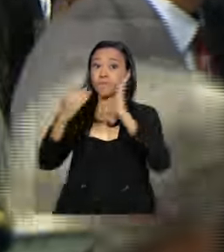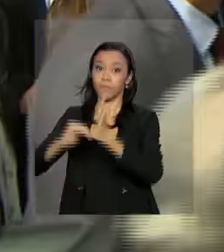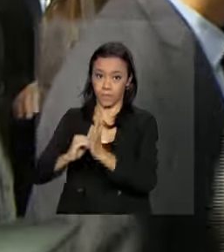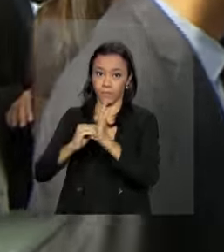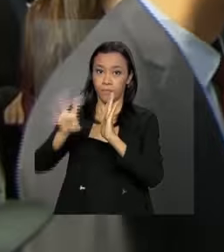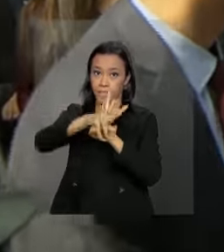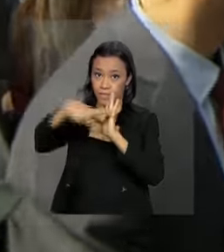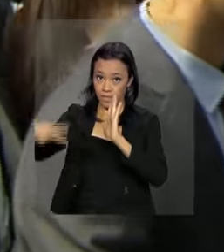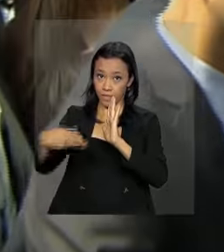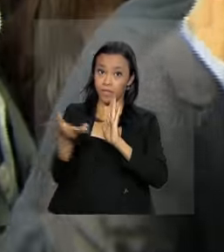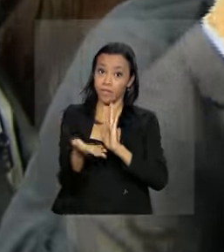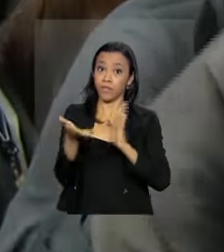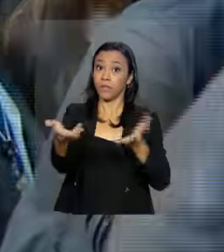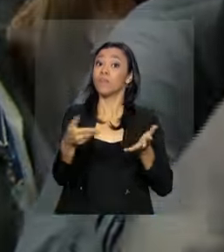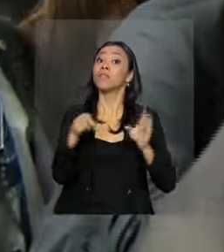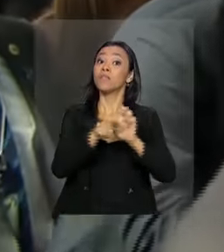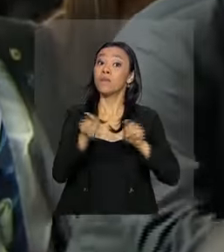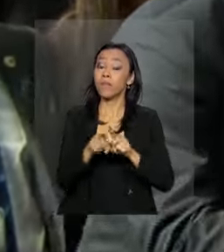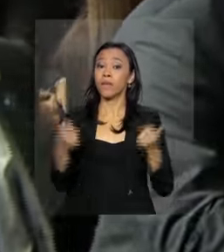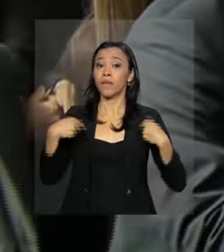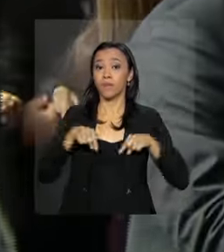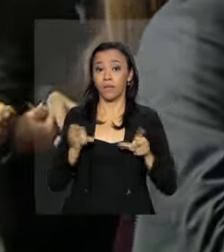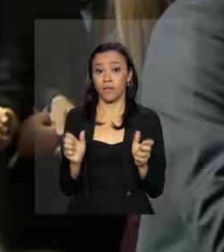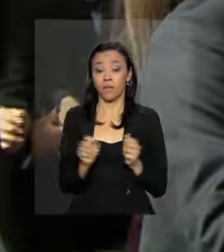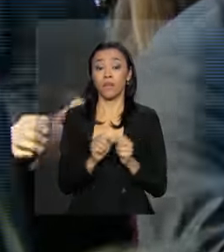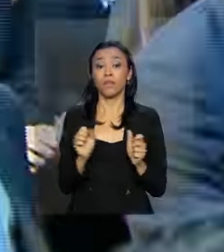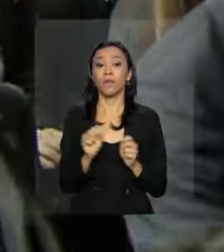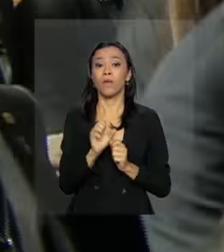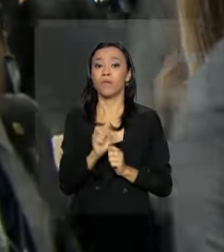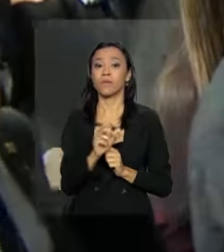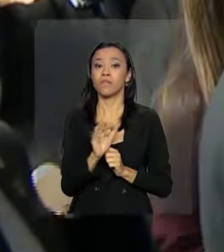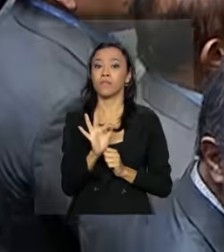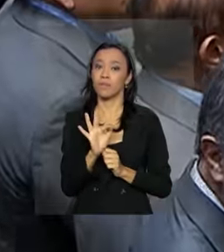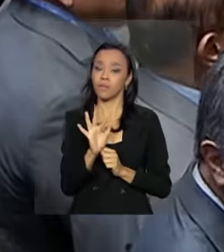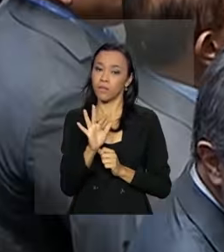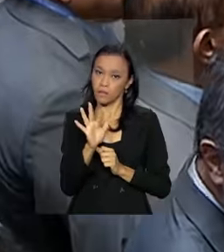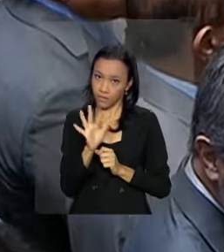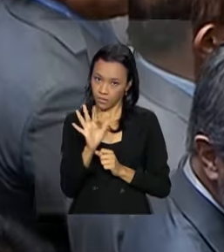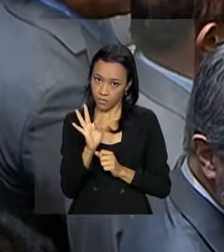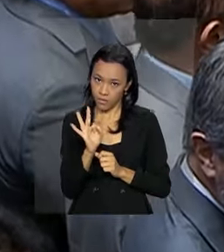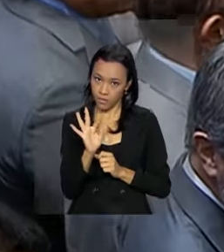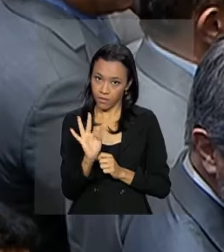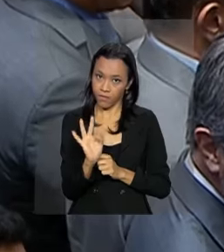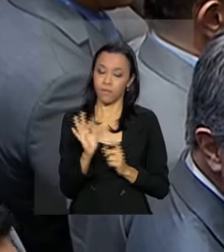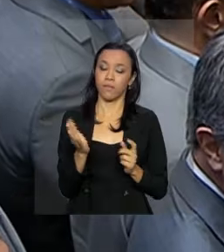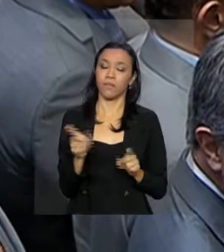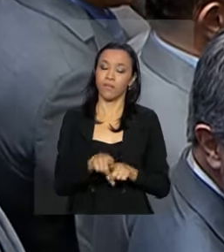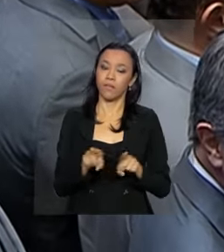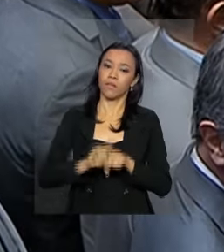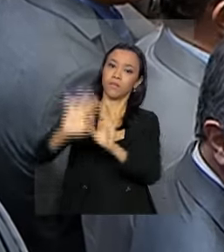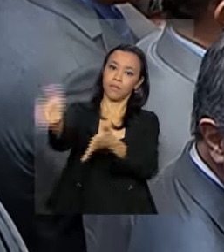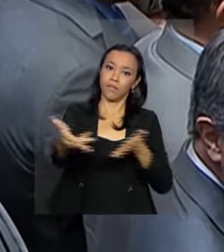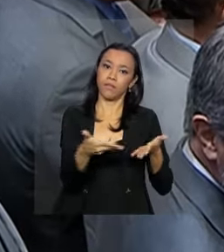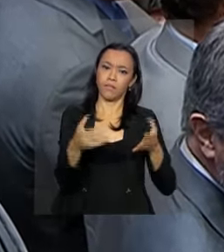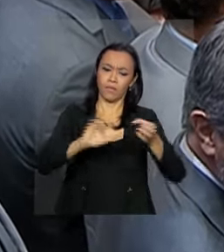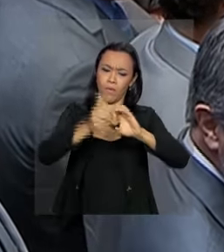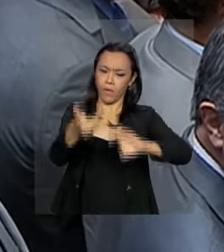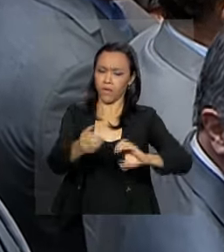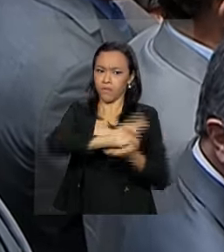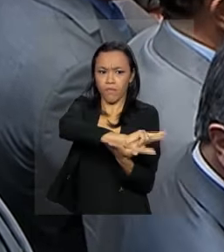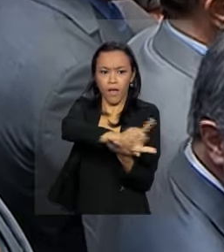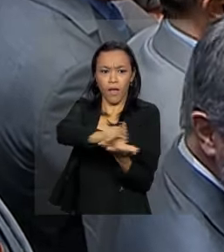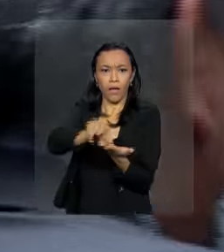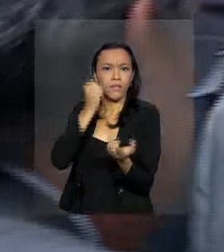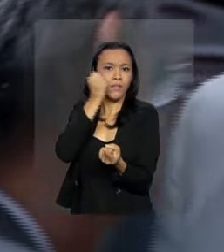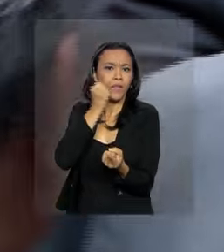Senado, Renan Calheiros e do Supremo Tribunal Federal, Ricardo Lewandowski. Também estavam na entrada do Congresso muitos deputados